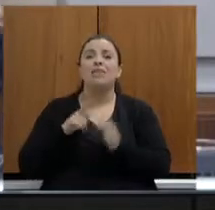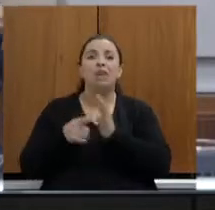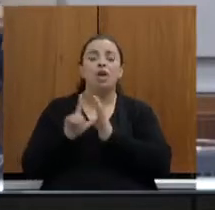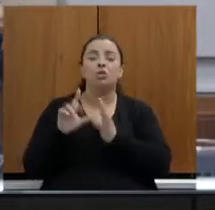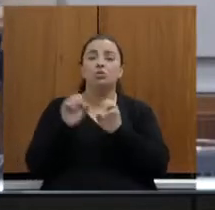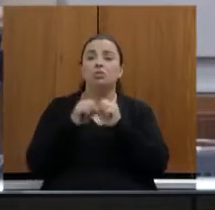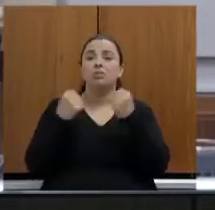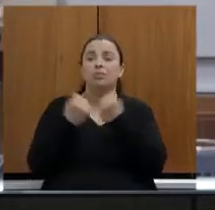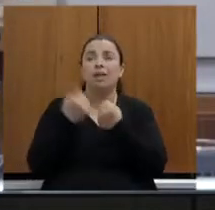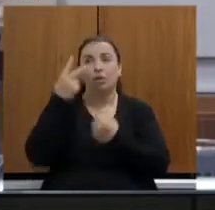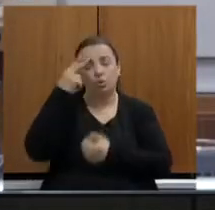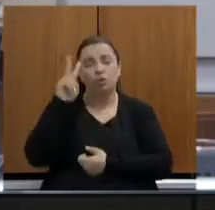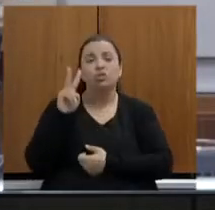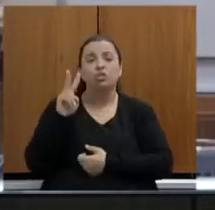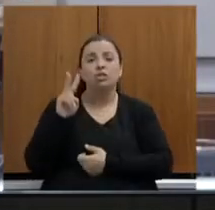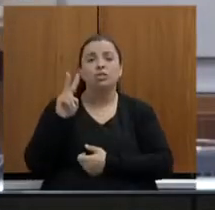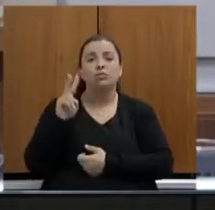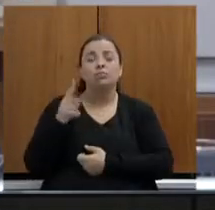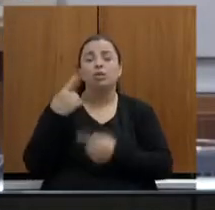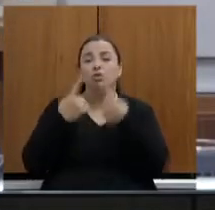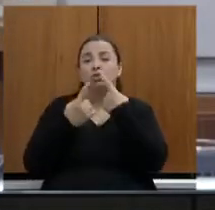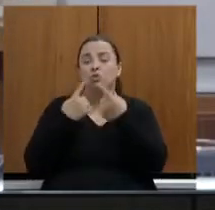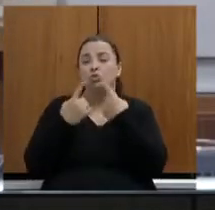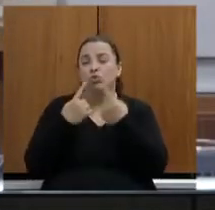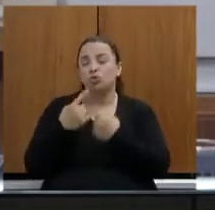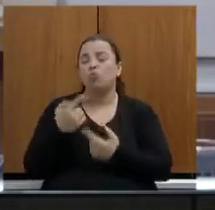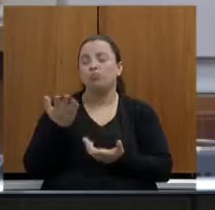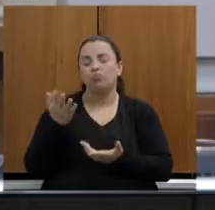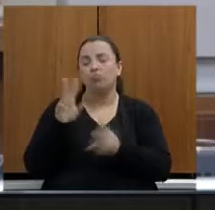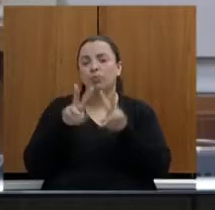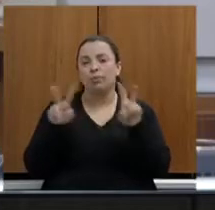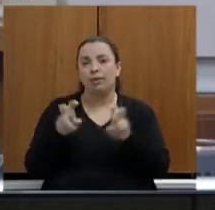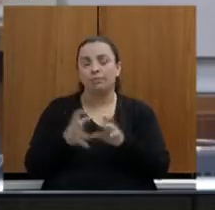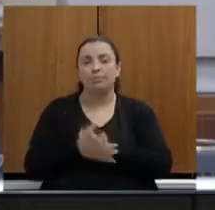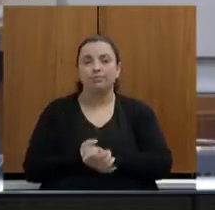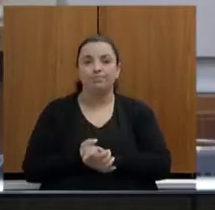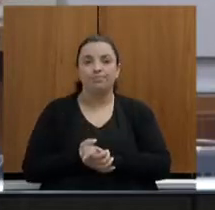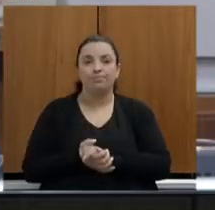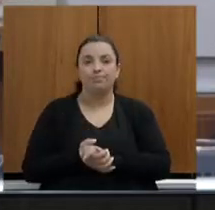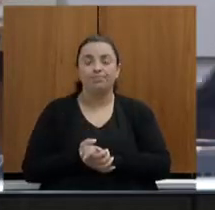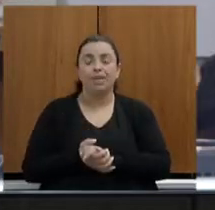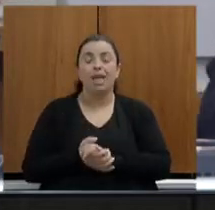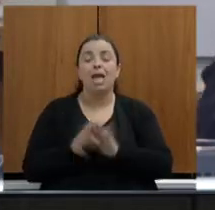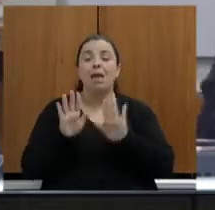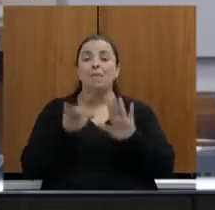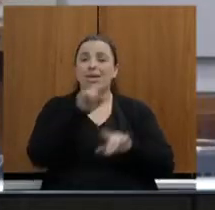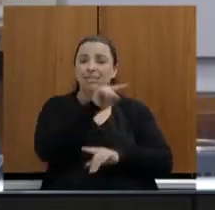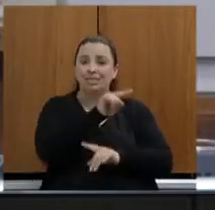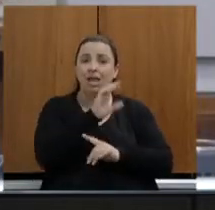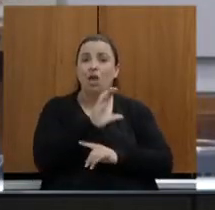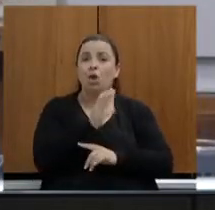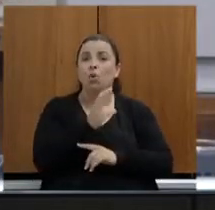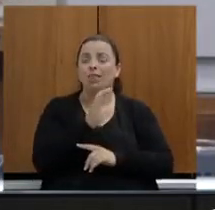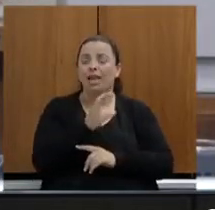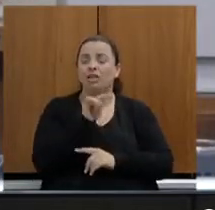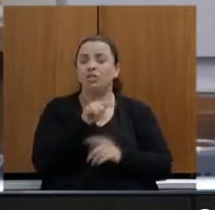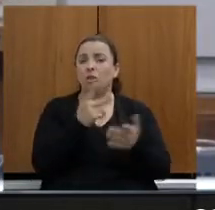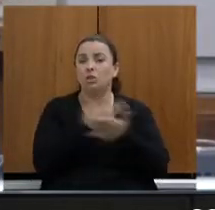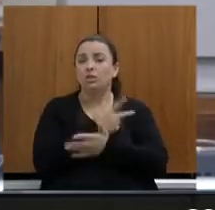o pedido de Contagem, a argumentação de Contagem, era de que